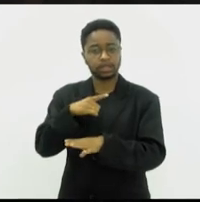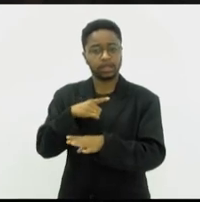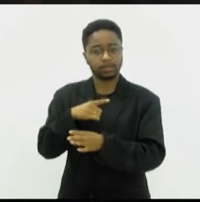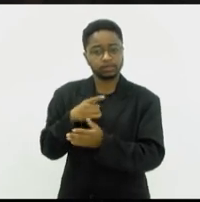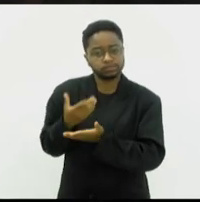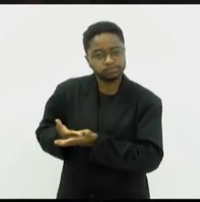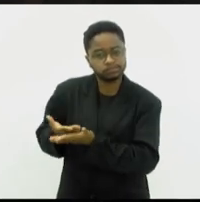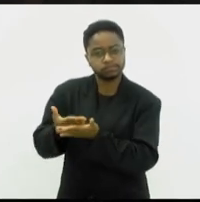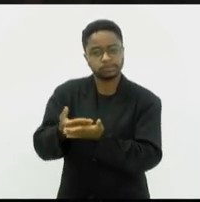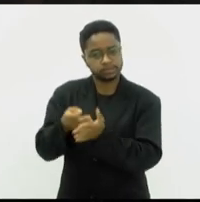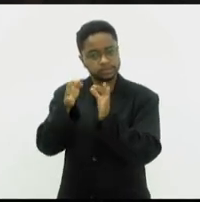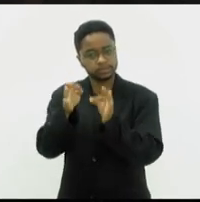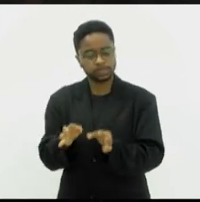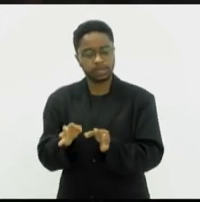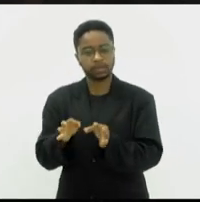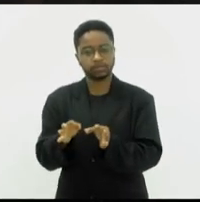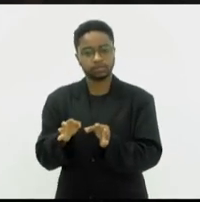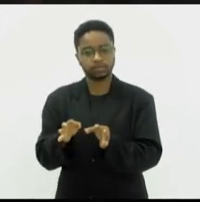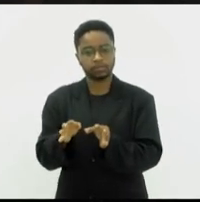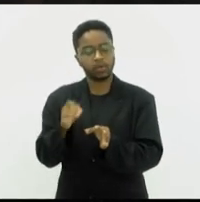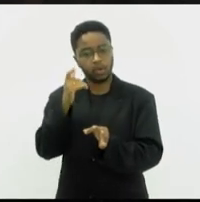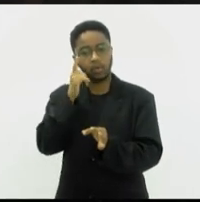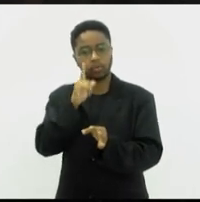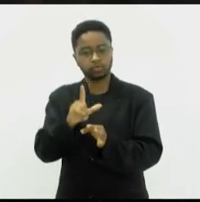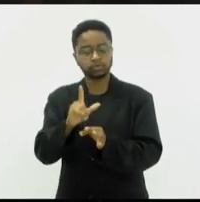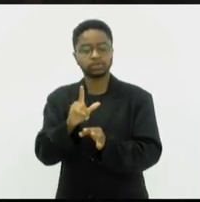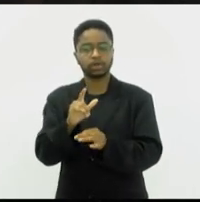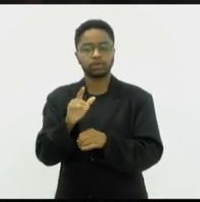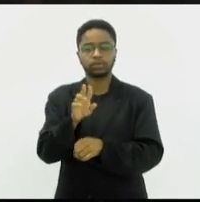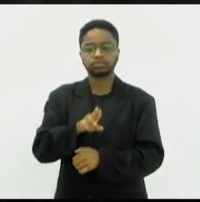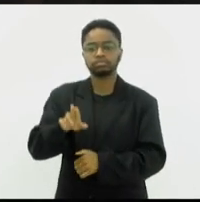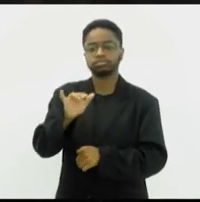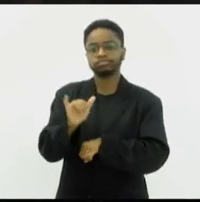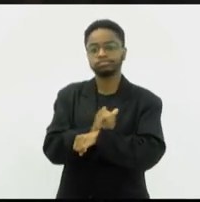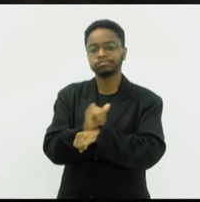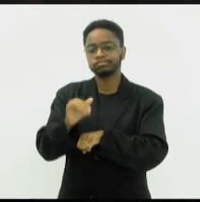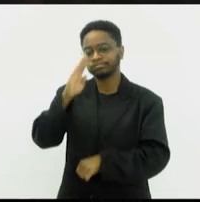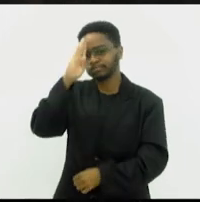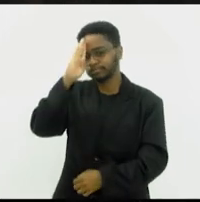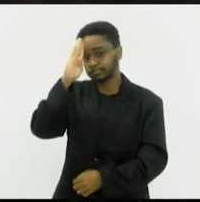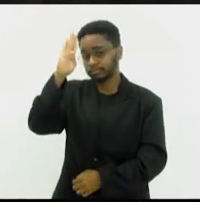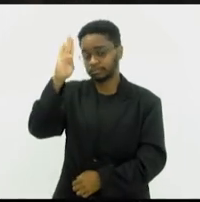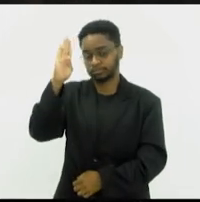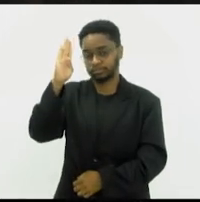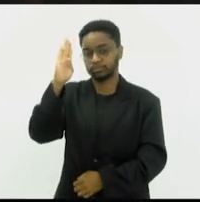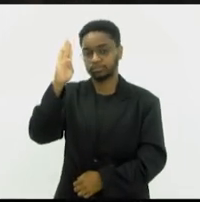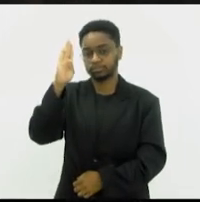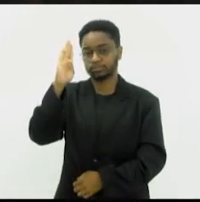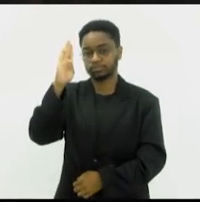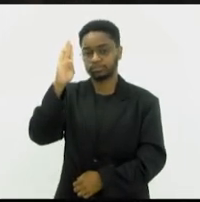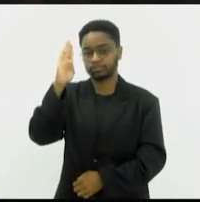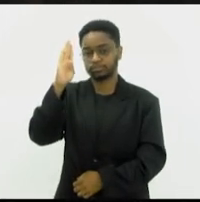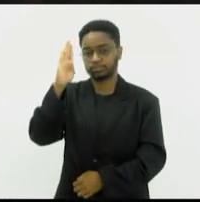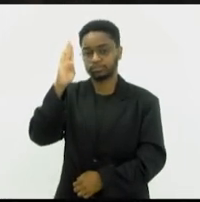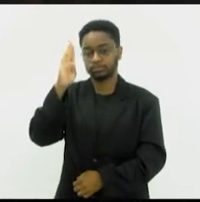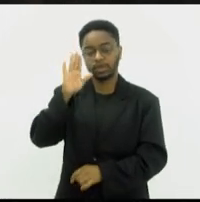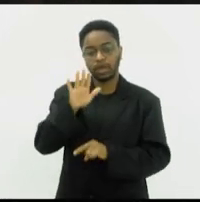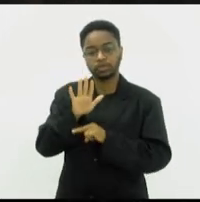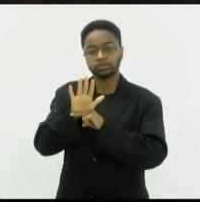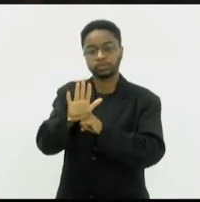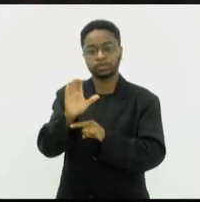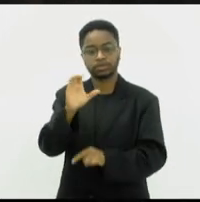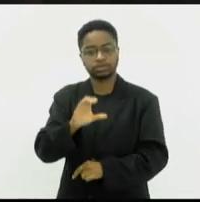necessária, se torna uma ferramenta fundamental para a ciência e